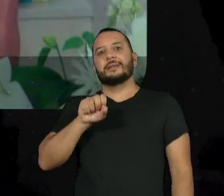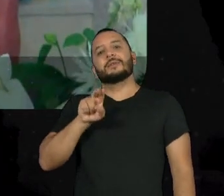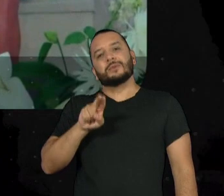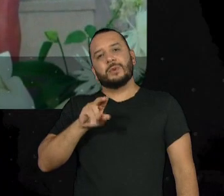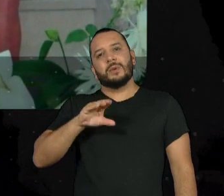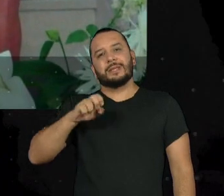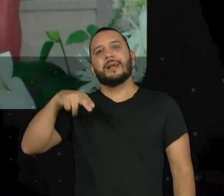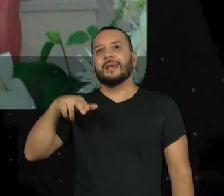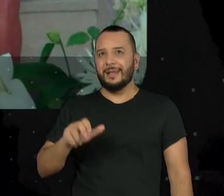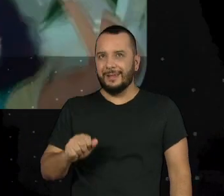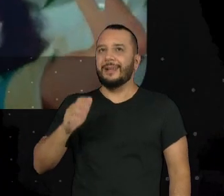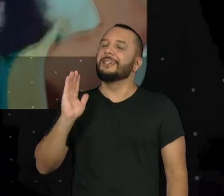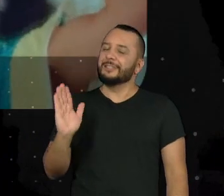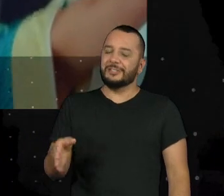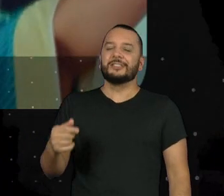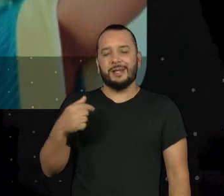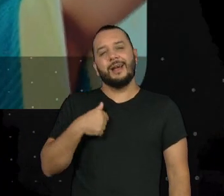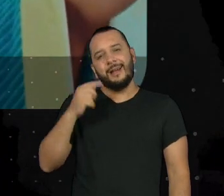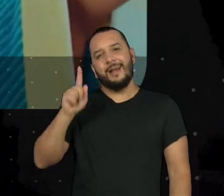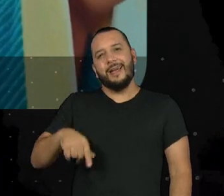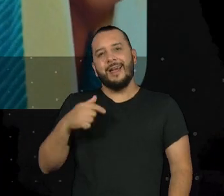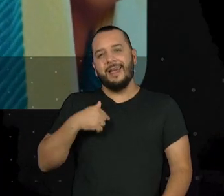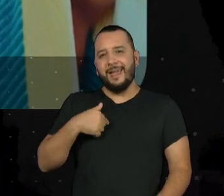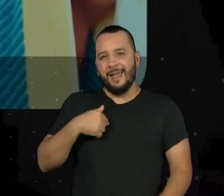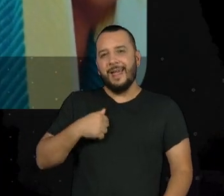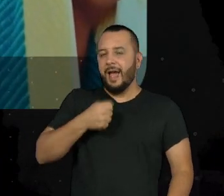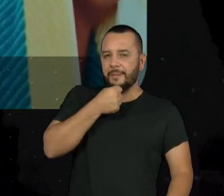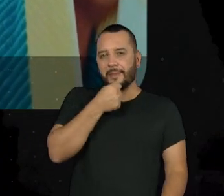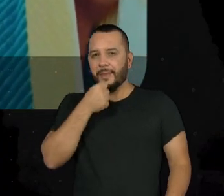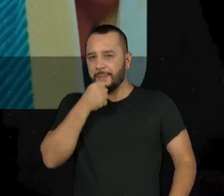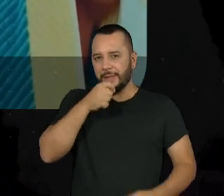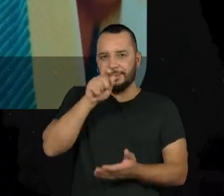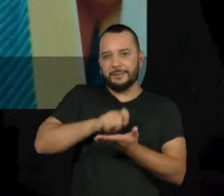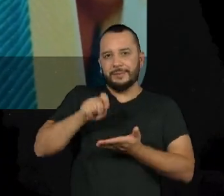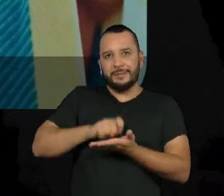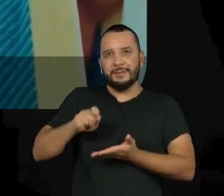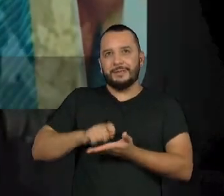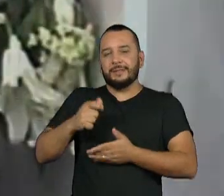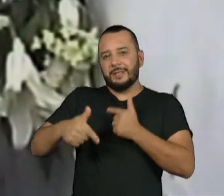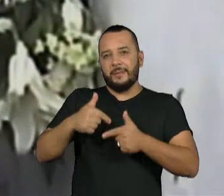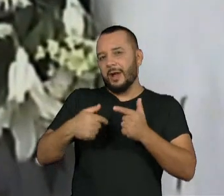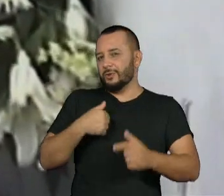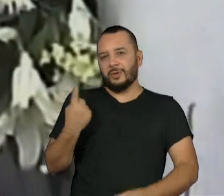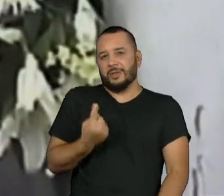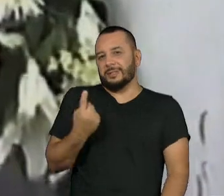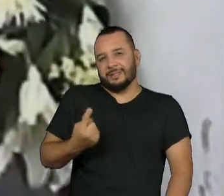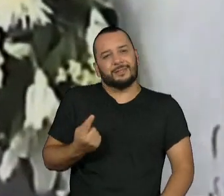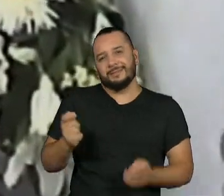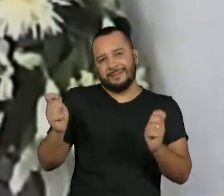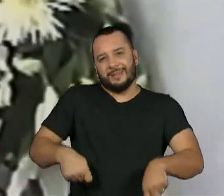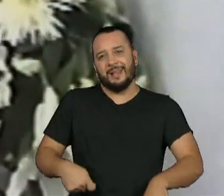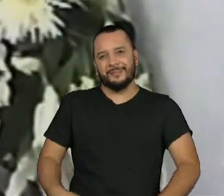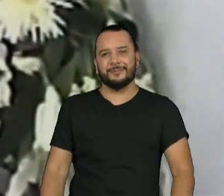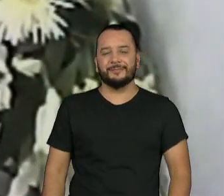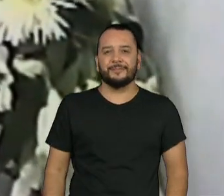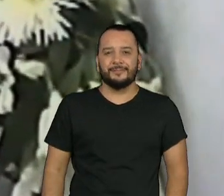com a solidão que uma carreira solo me propicia, sabe? Eu cortei